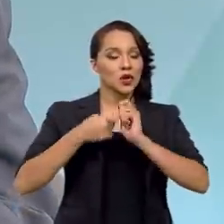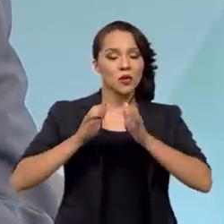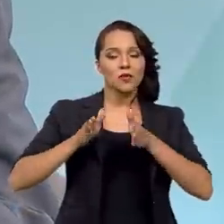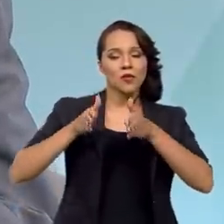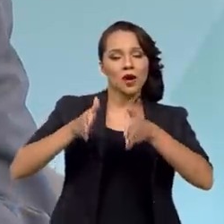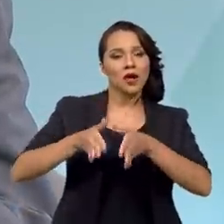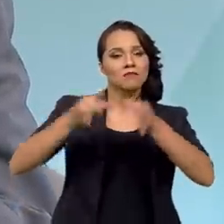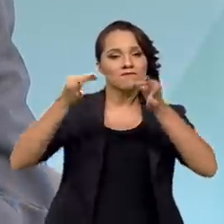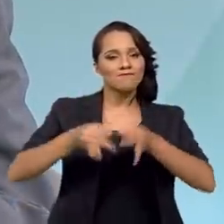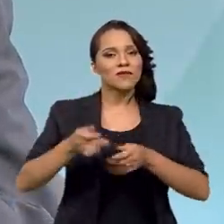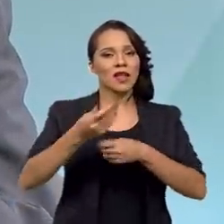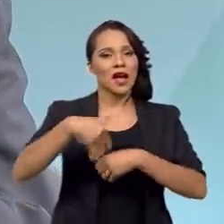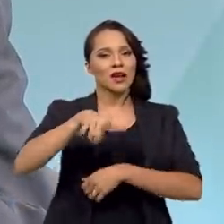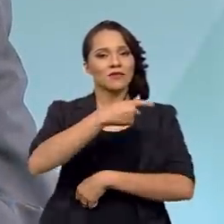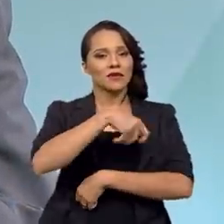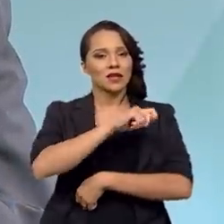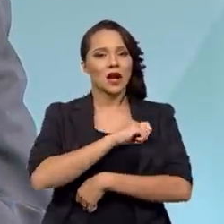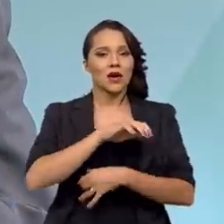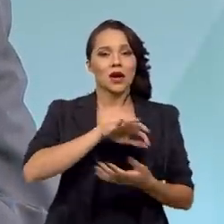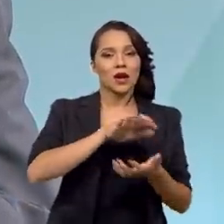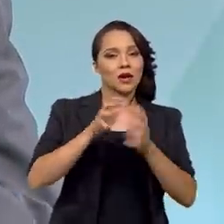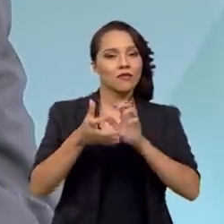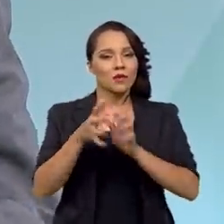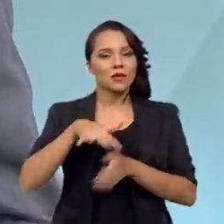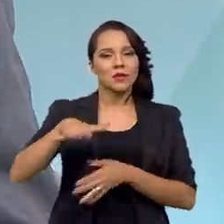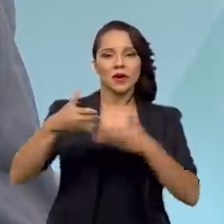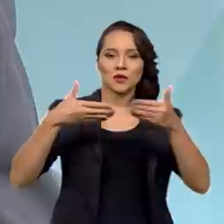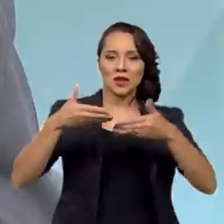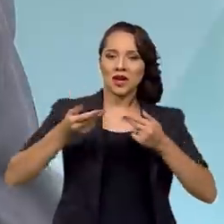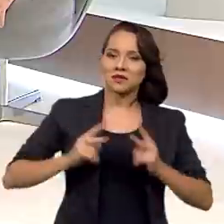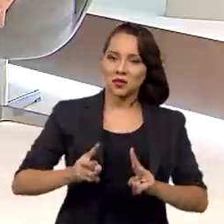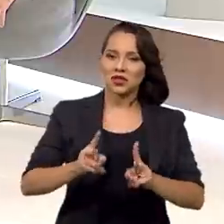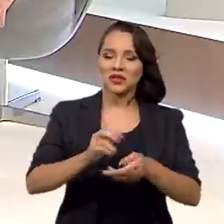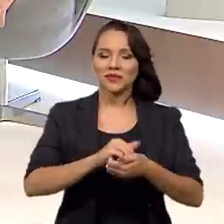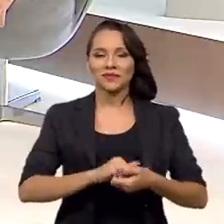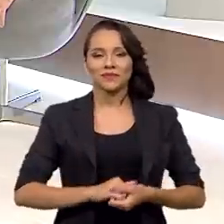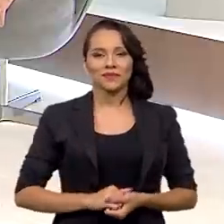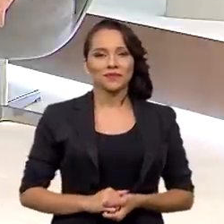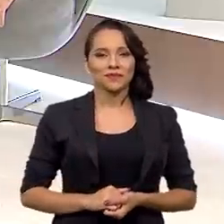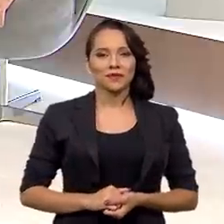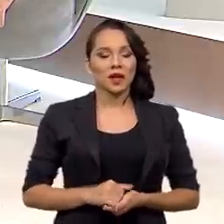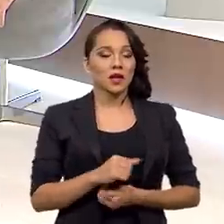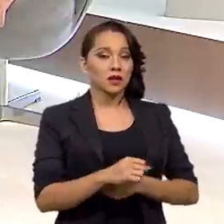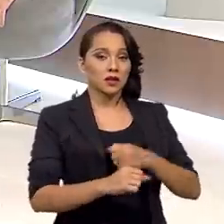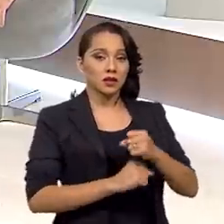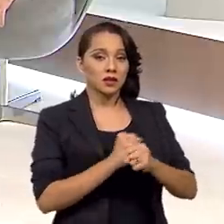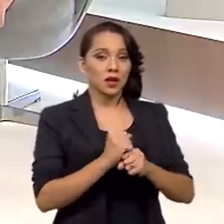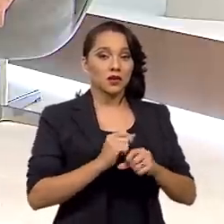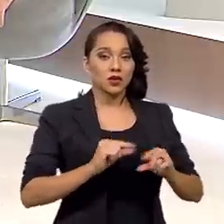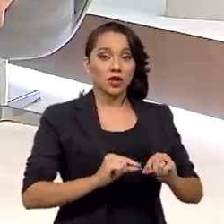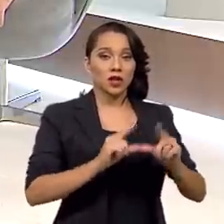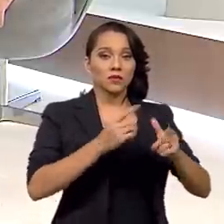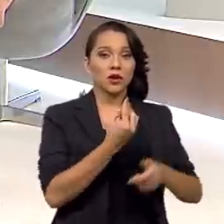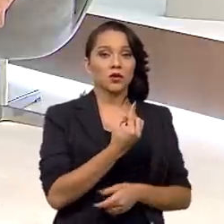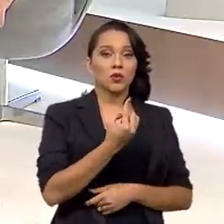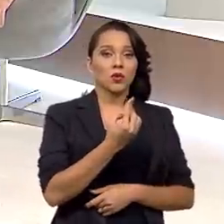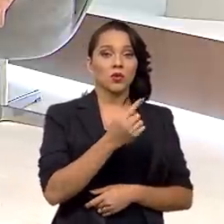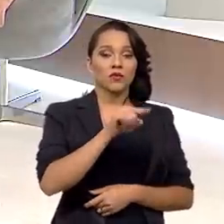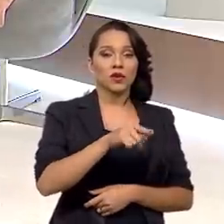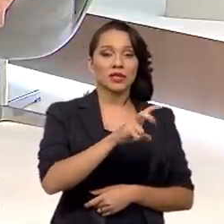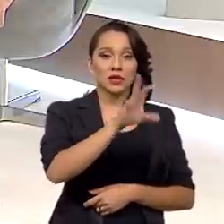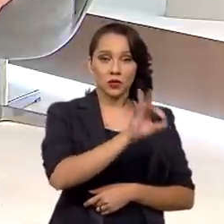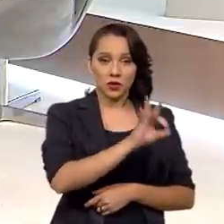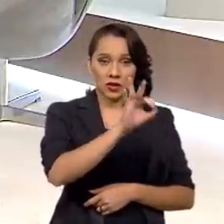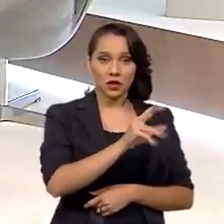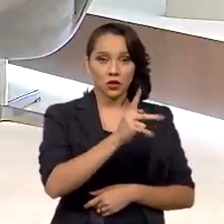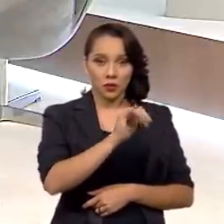consolidação fiscal e reformas para o mercado. Vamos em frente. Nesse ano, a previsão é de crescimento de 1,5% do PIB,